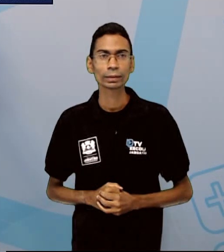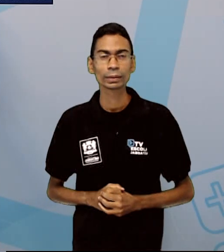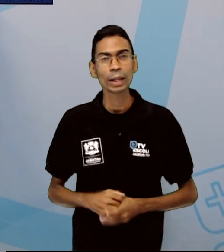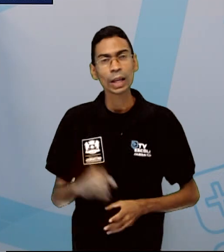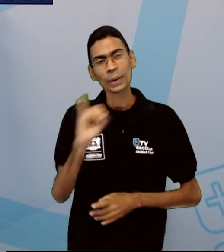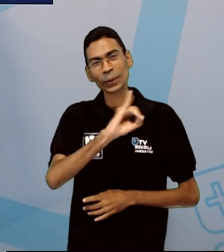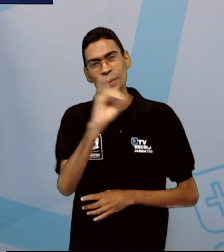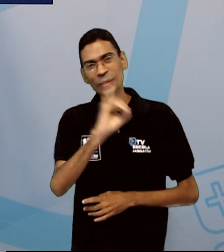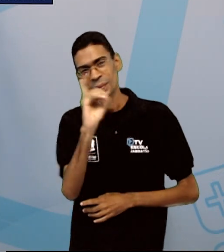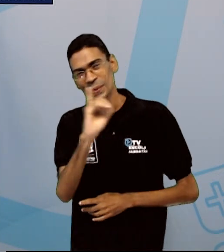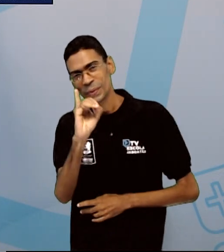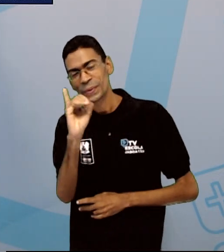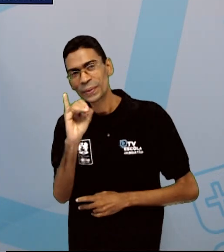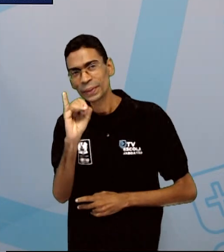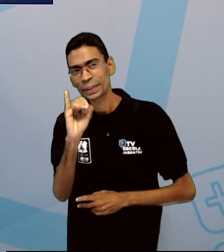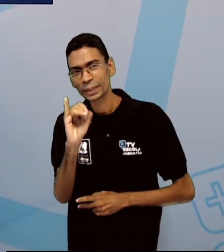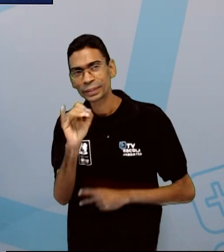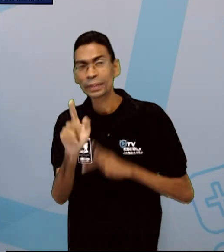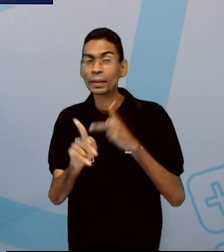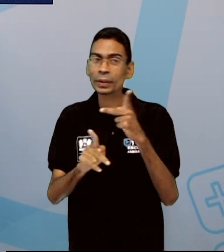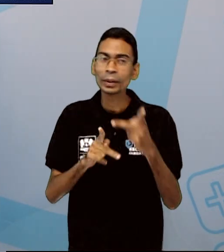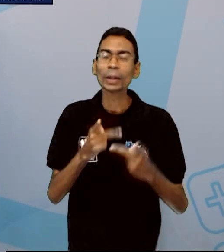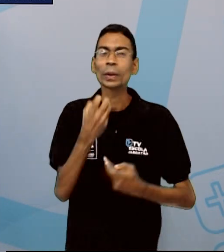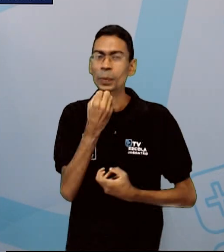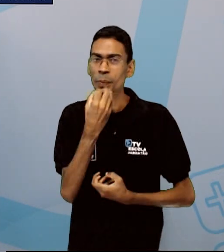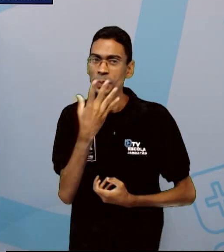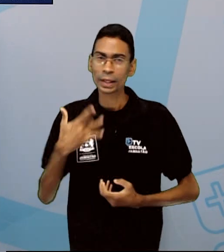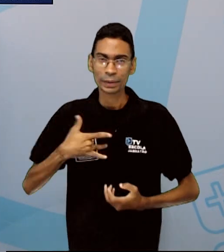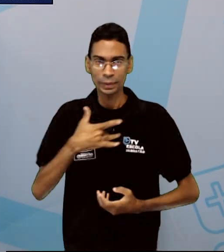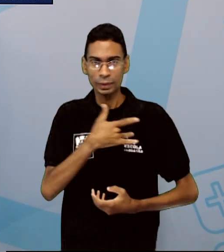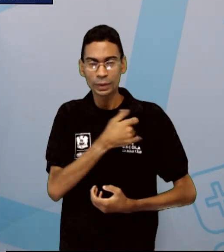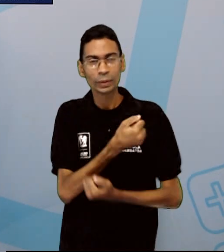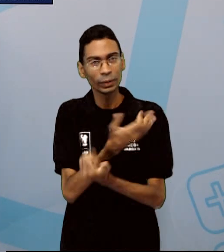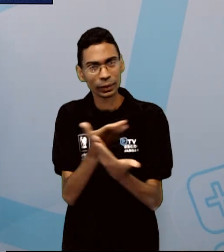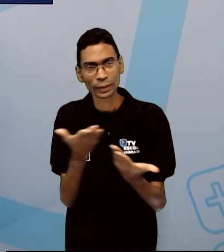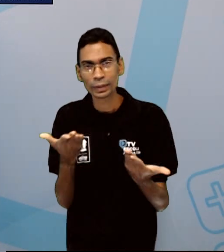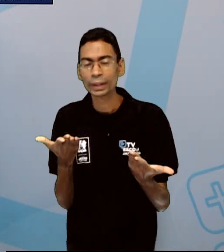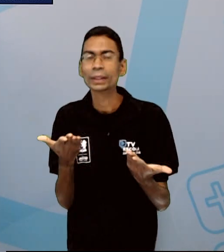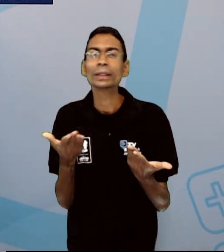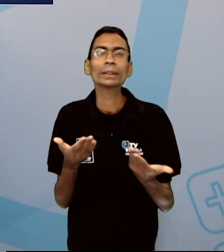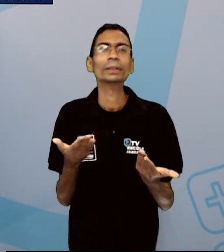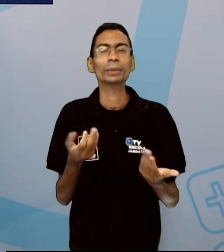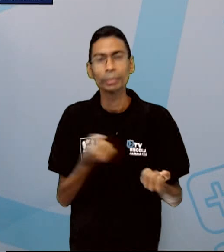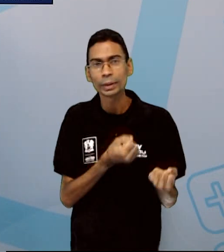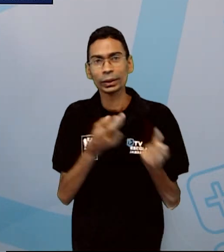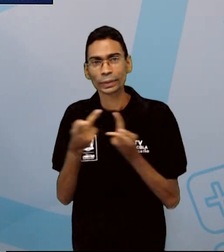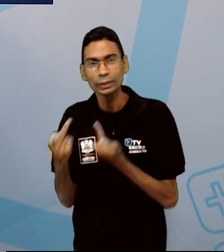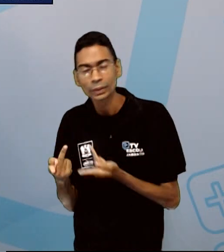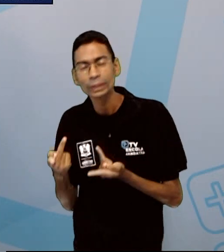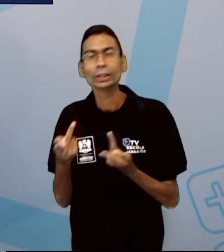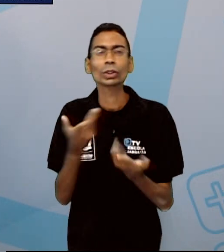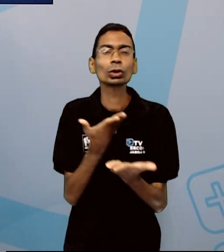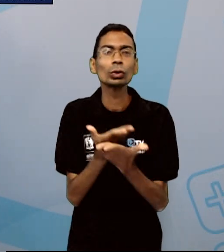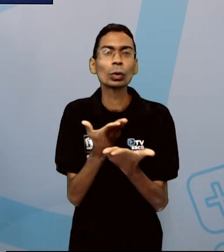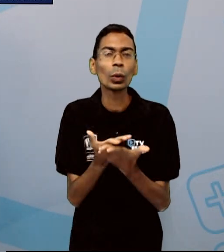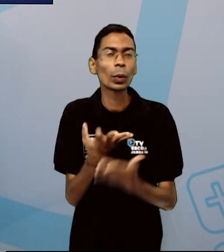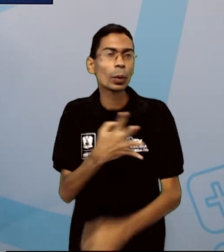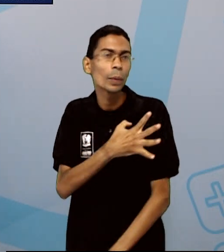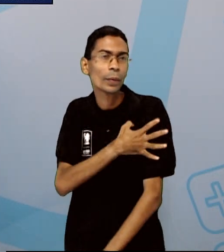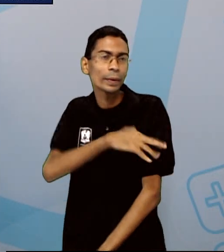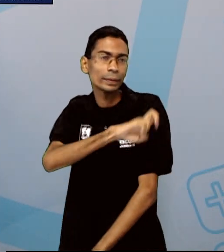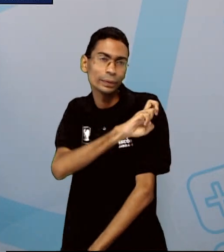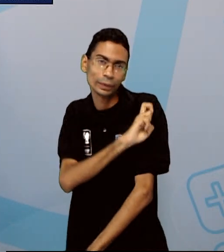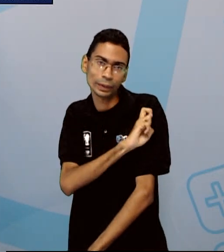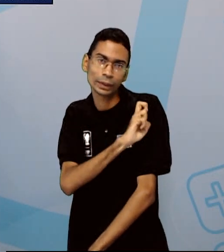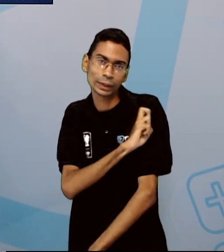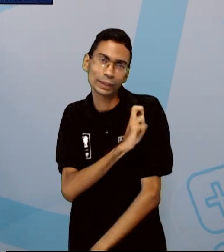Olá, pessoal! Tudo bem com vocês? Sejam todos muito bem-vindos. Você, estudante do quarto e quinto ano, fica